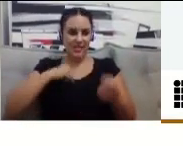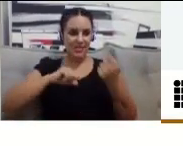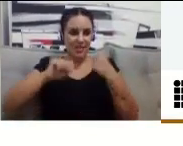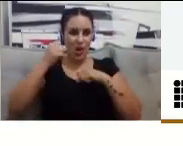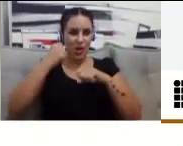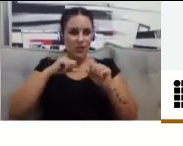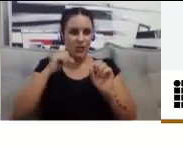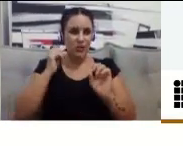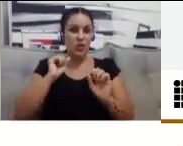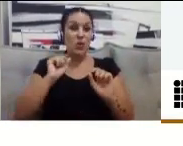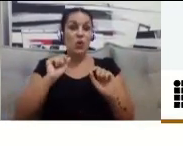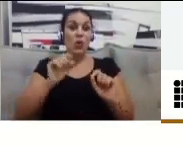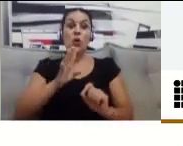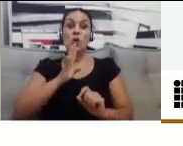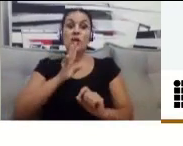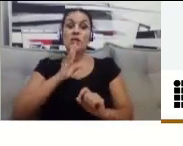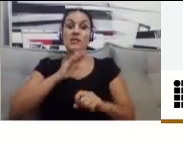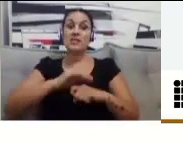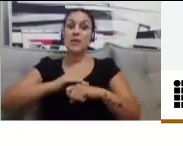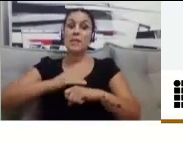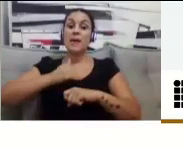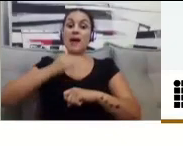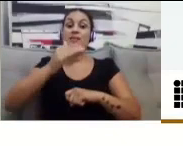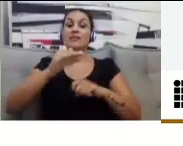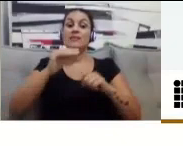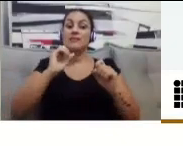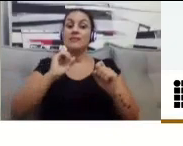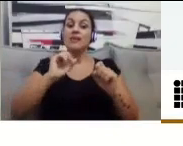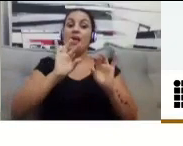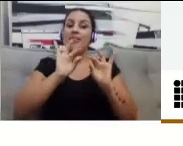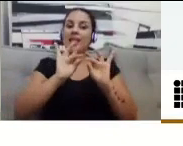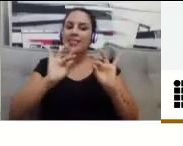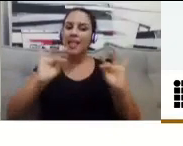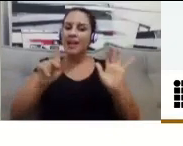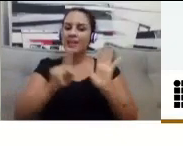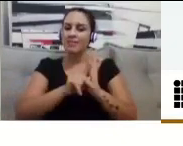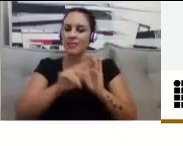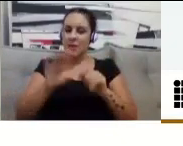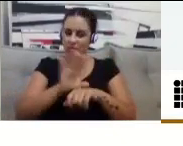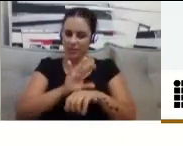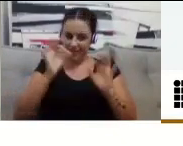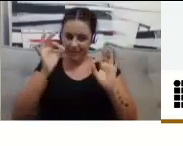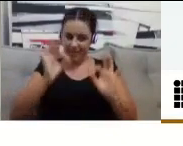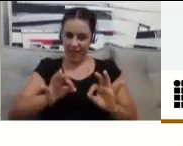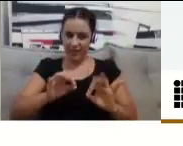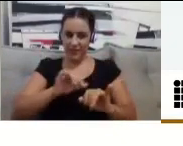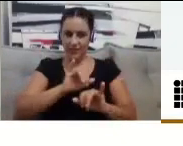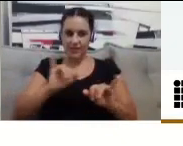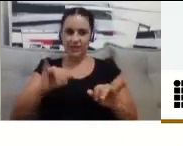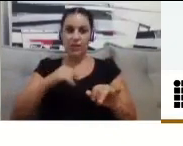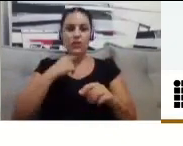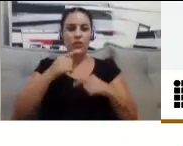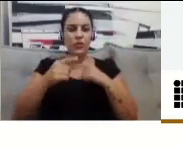mais do curso, tirar dúvidas, tá? Eu preparei uma apresentação para vocês aqui.